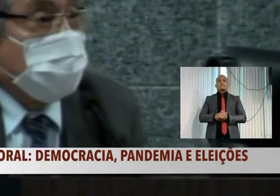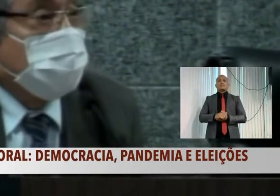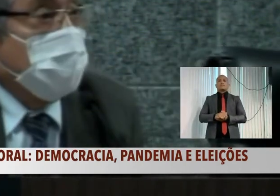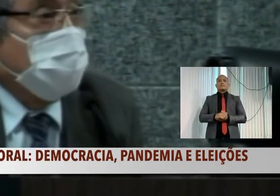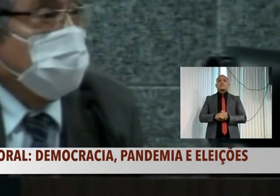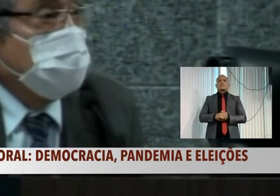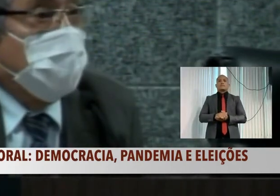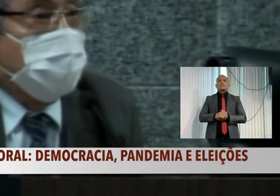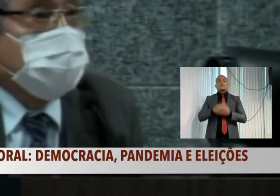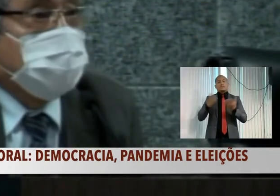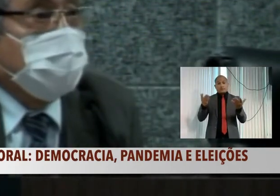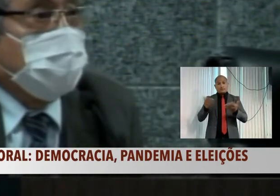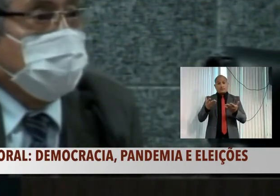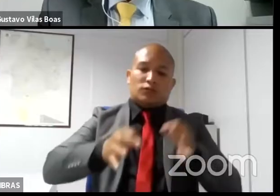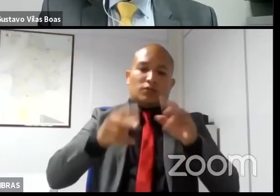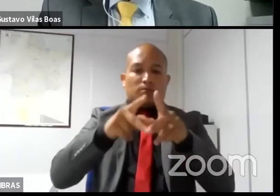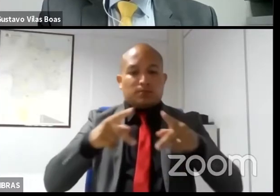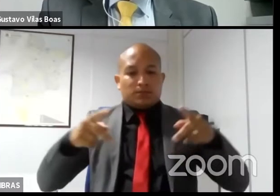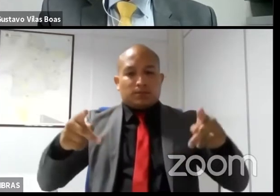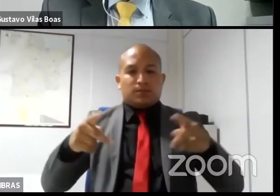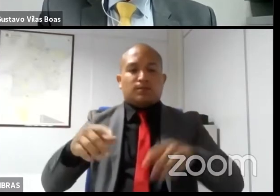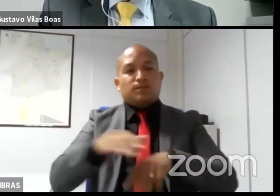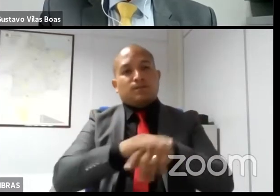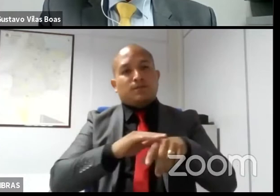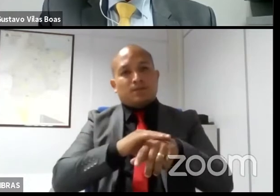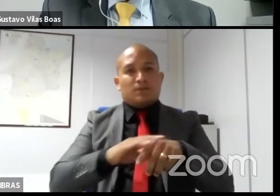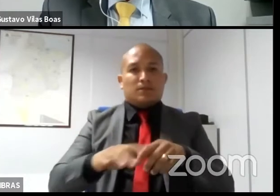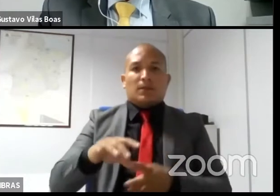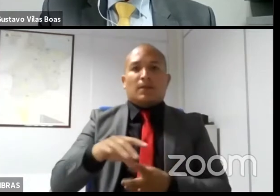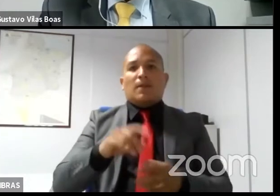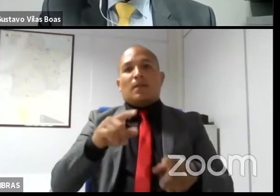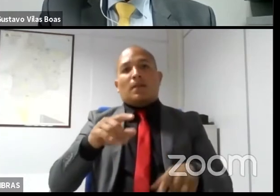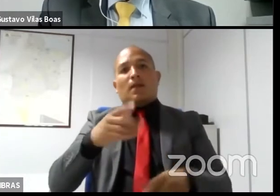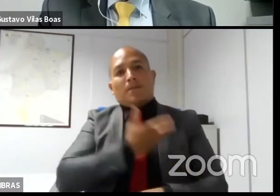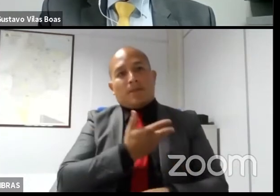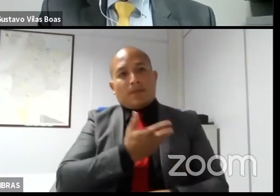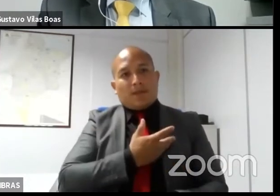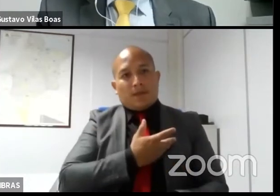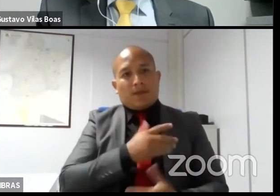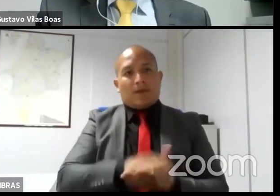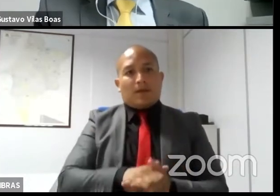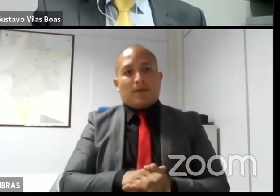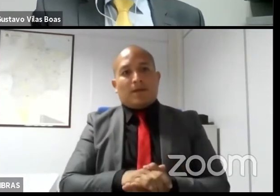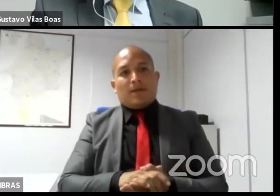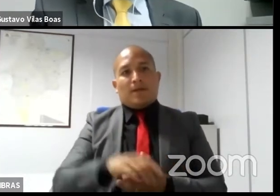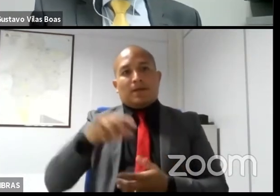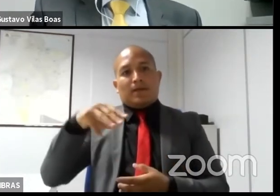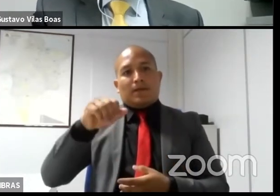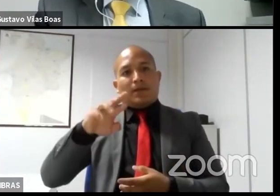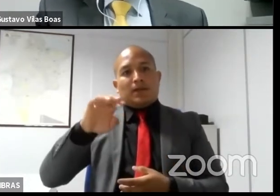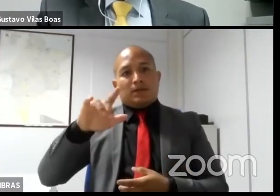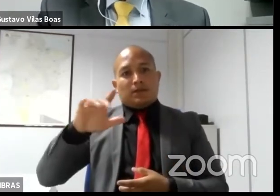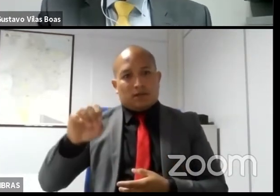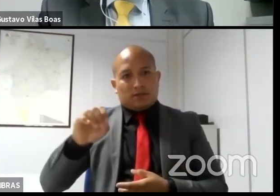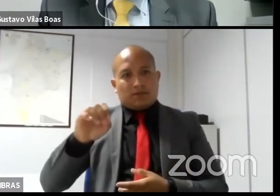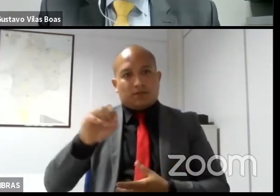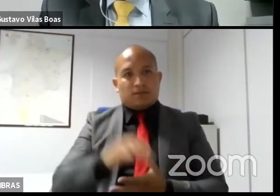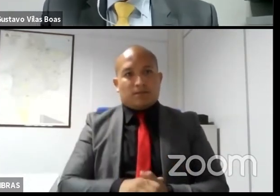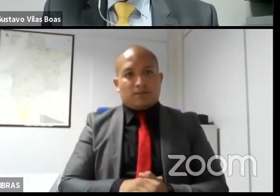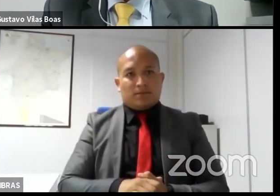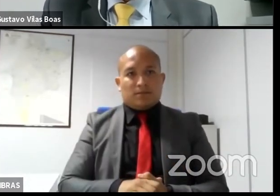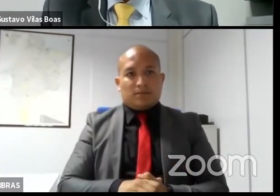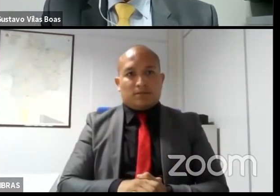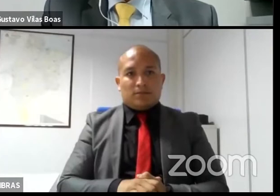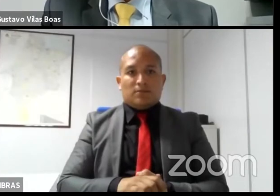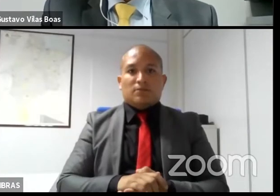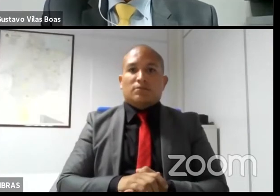Justiça Eleitoral deve intervir. Segundo o analista judiciário, a Justiça Eleitoral permite a distribuição de máscara e álcool